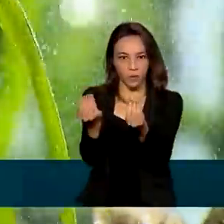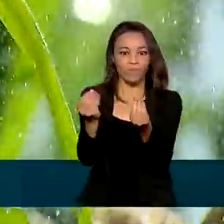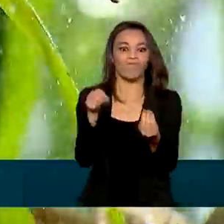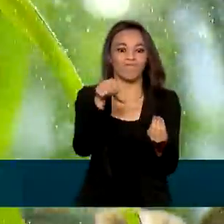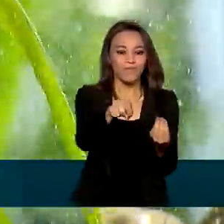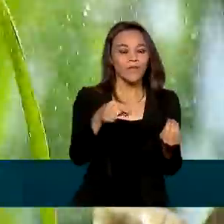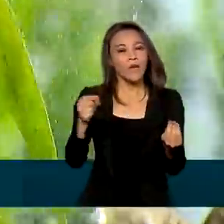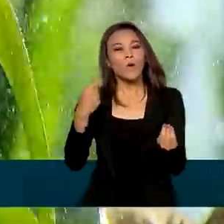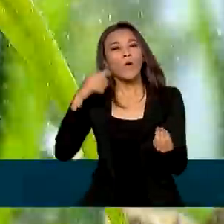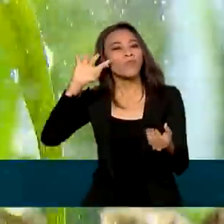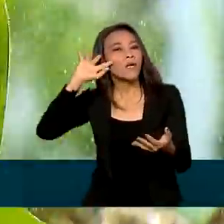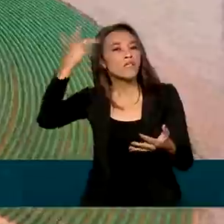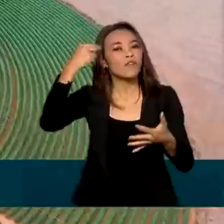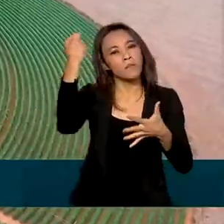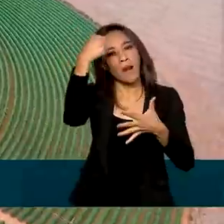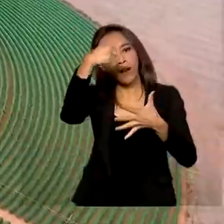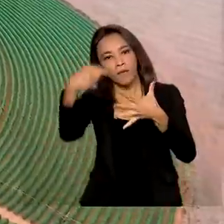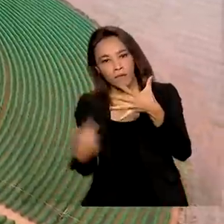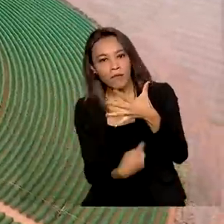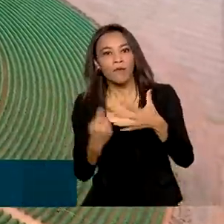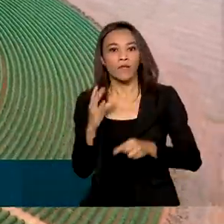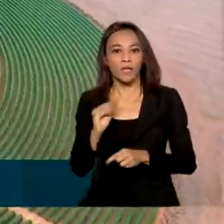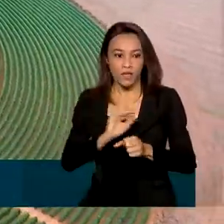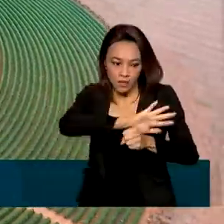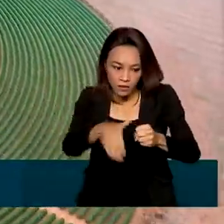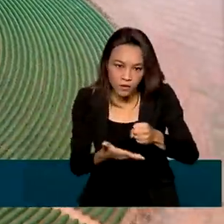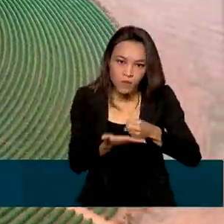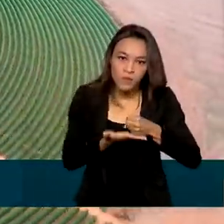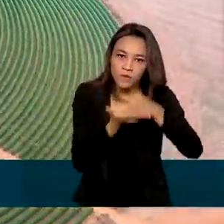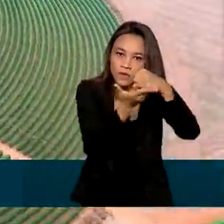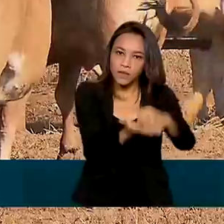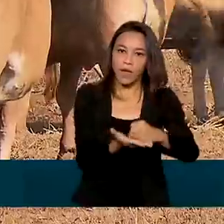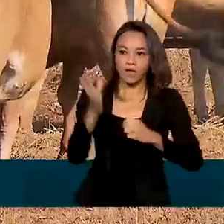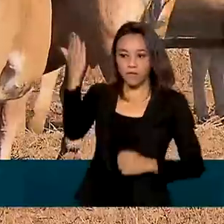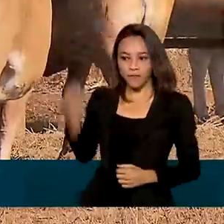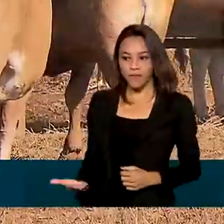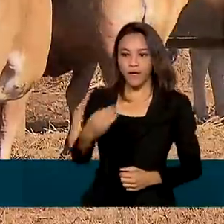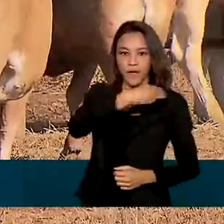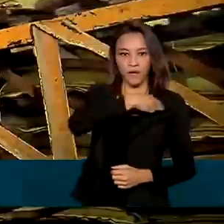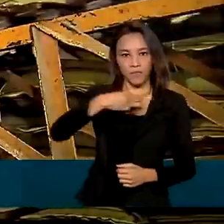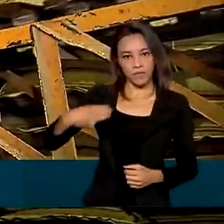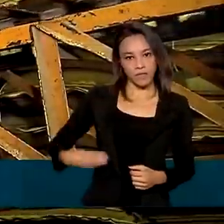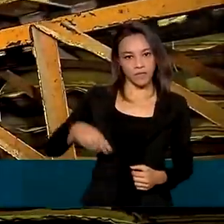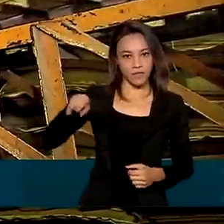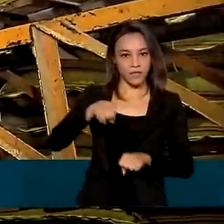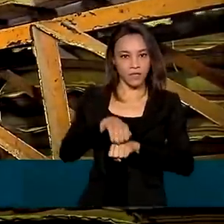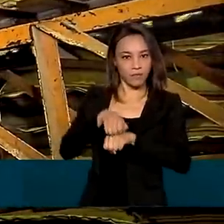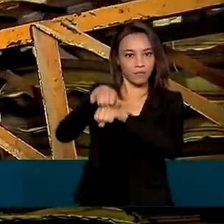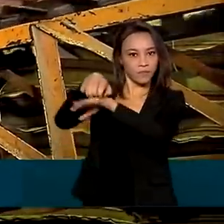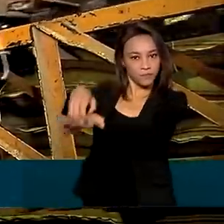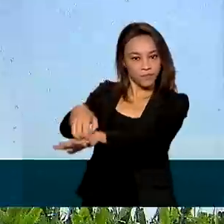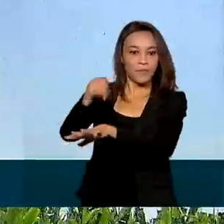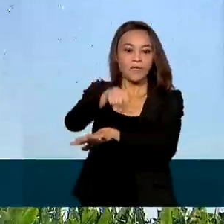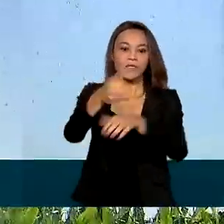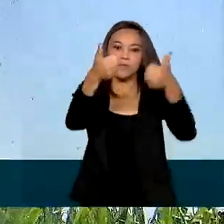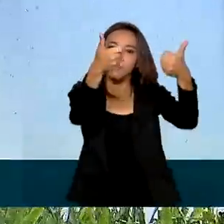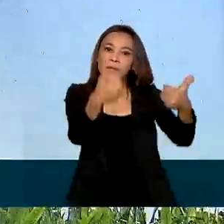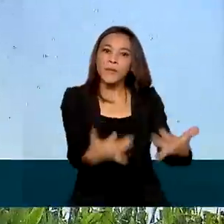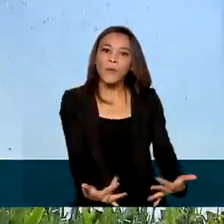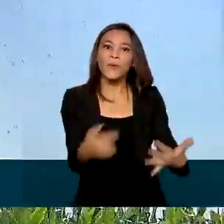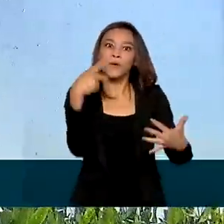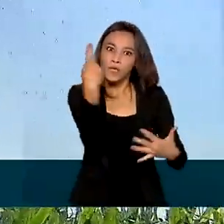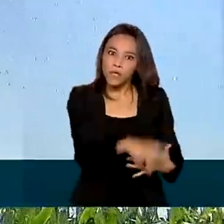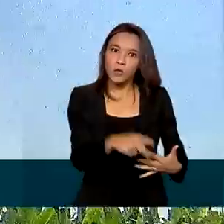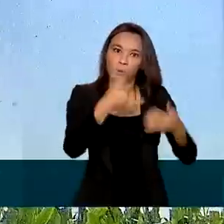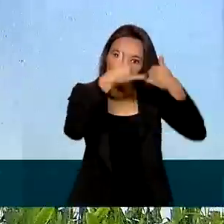soluções inovadoras e sustentáveis. Segundo a ministra da Agricultura, Pecuária e Abastecimento, o agro-brasileiro tem